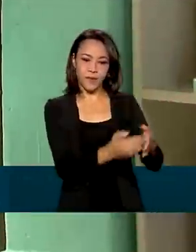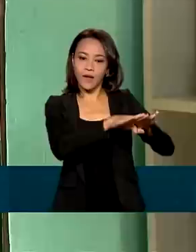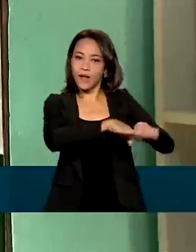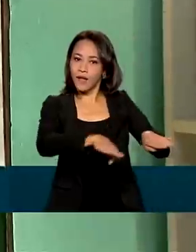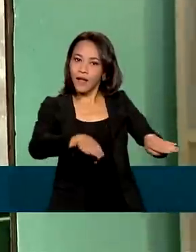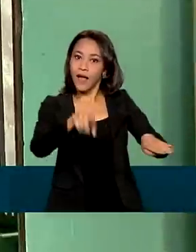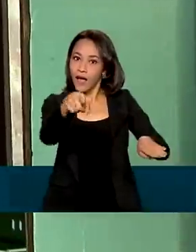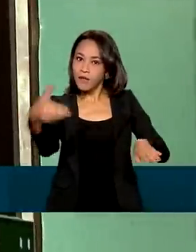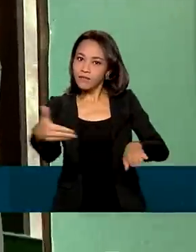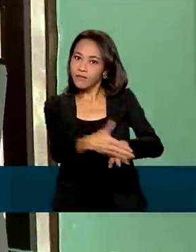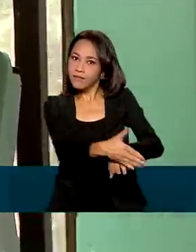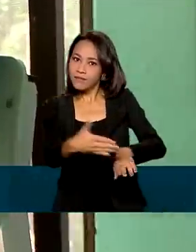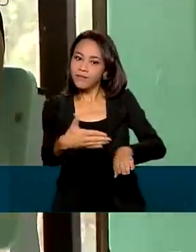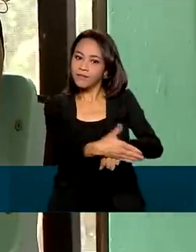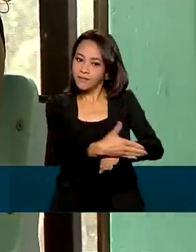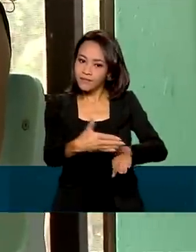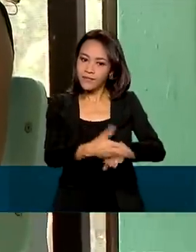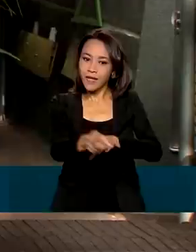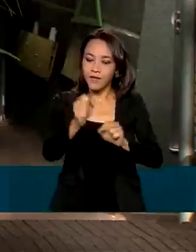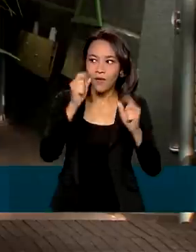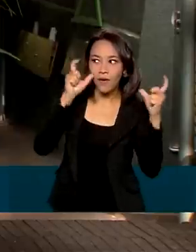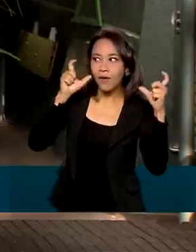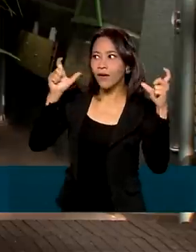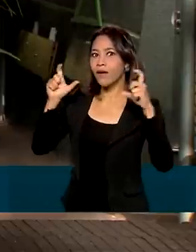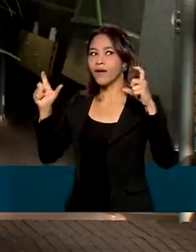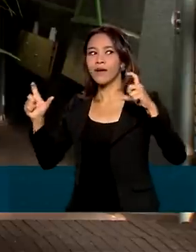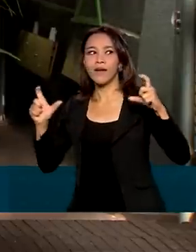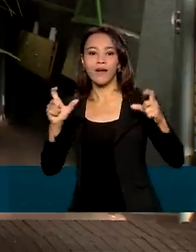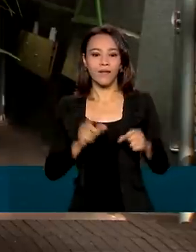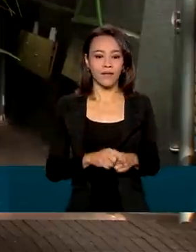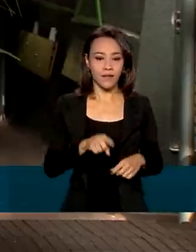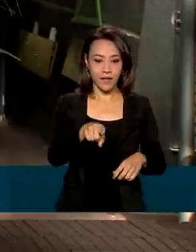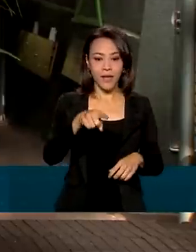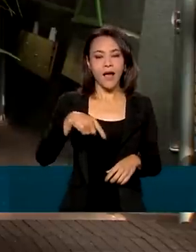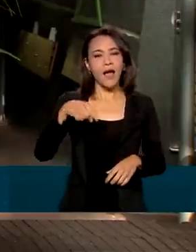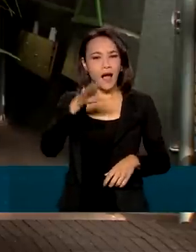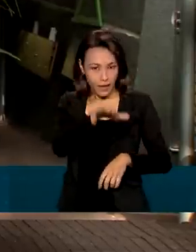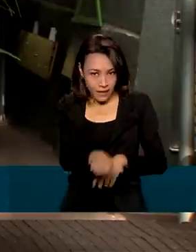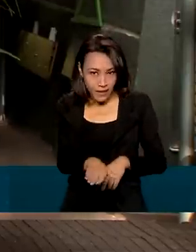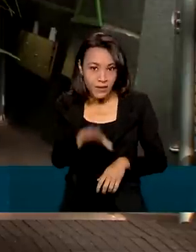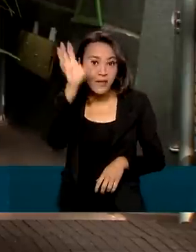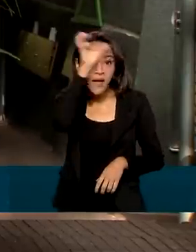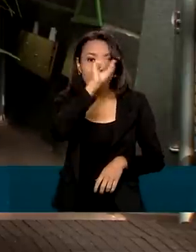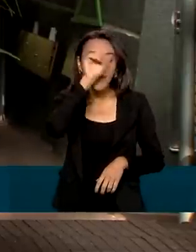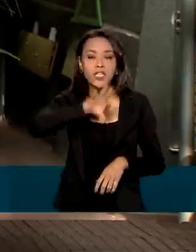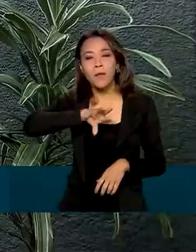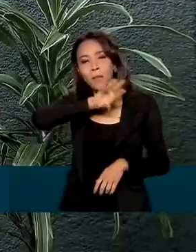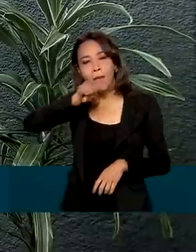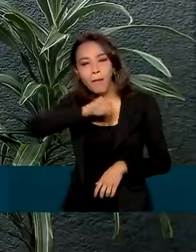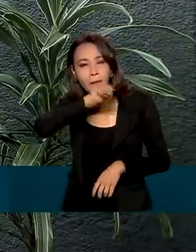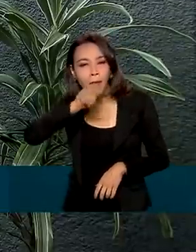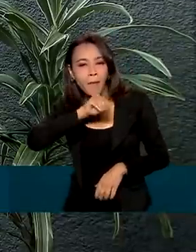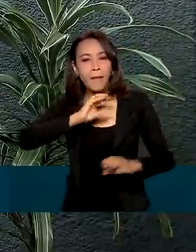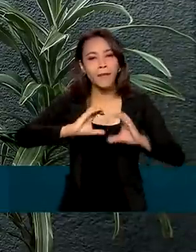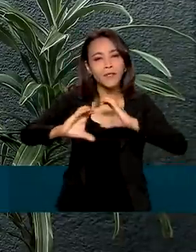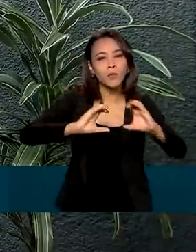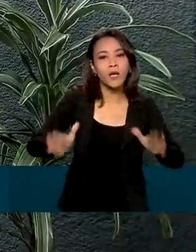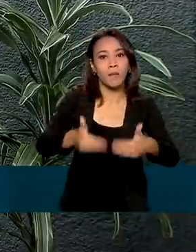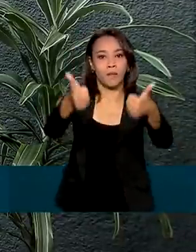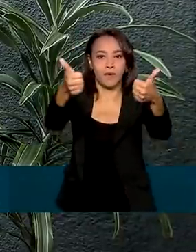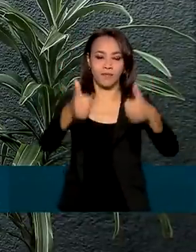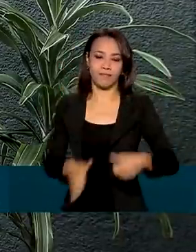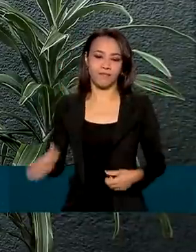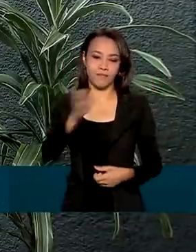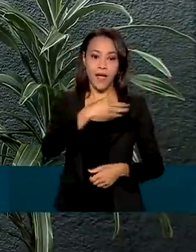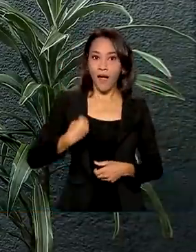as aulas, a menina ficou mais esperta. A criança aprende a falar melhor, se comunicar melhor. A vida escolar pode ser